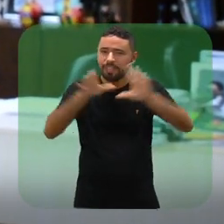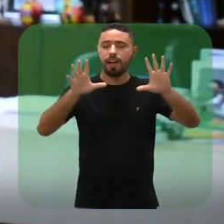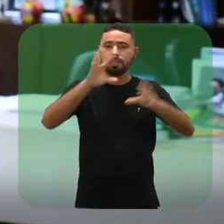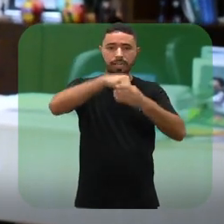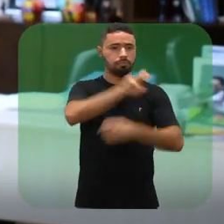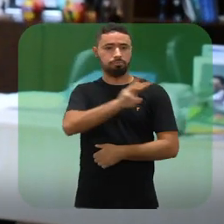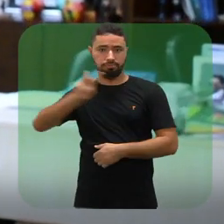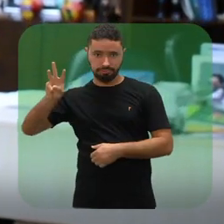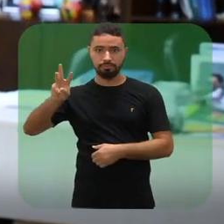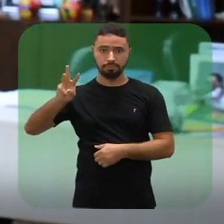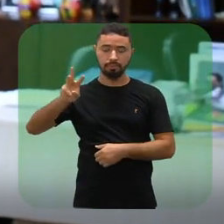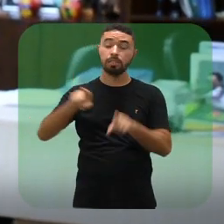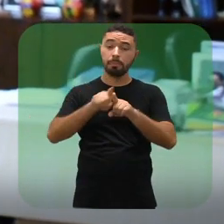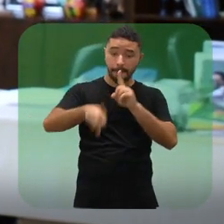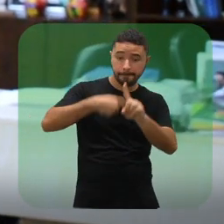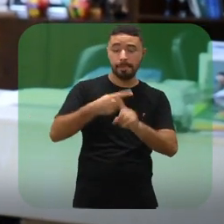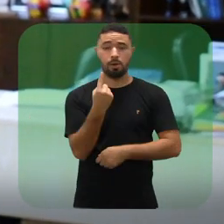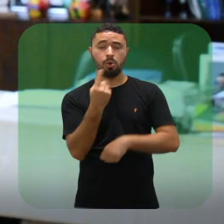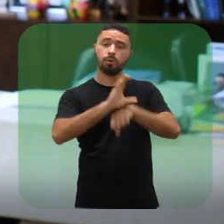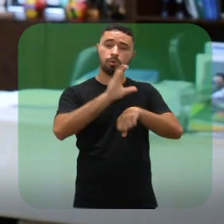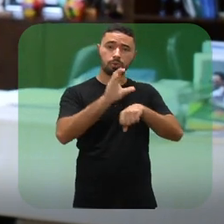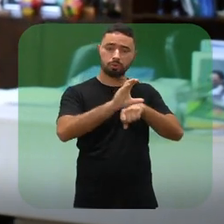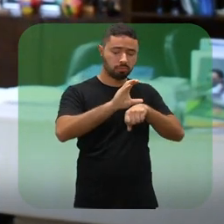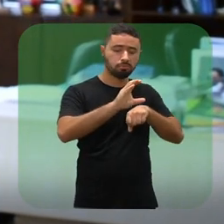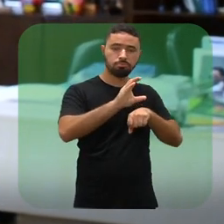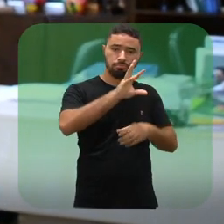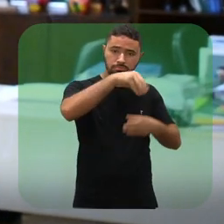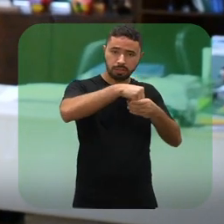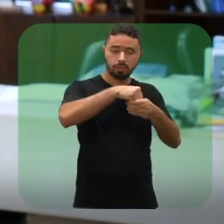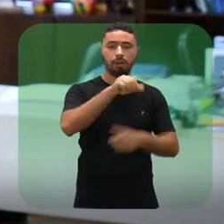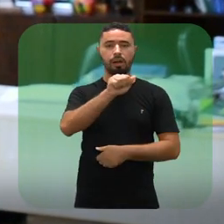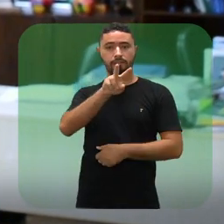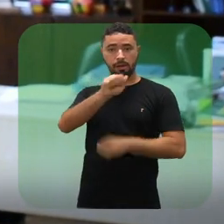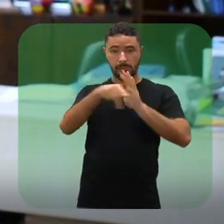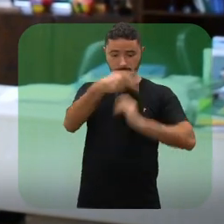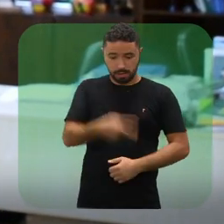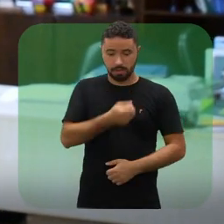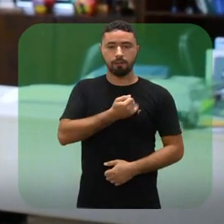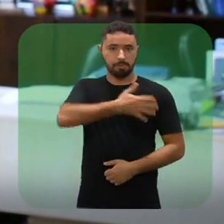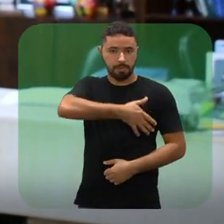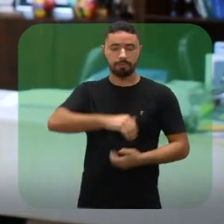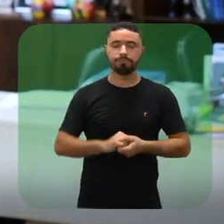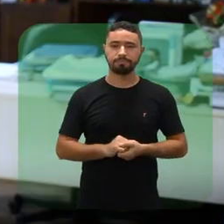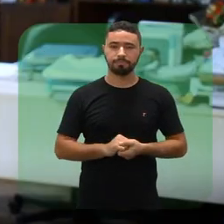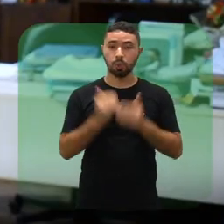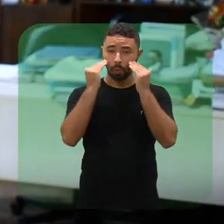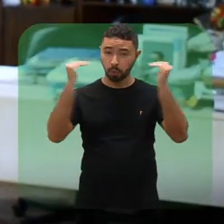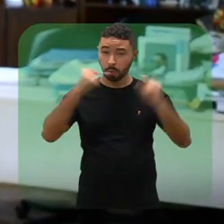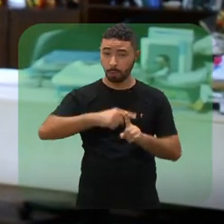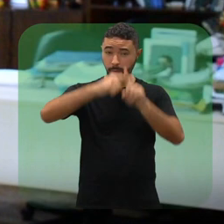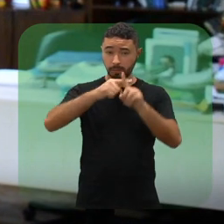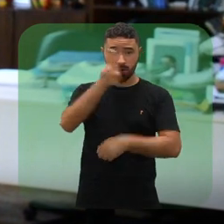disponíveis em nosso portal, além de mais uma capacitação, dessa vez na plataforma AVA do IFPE. O